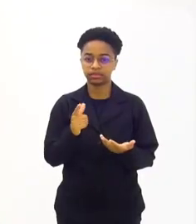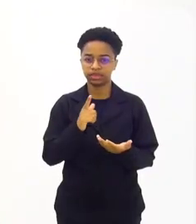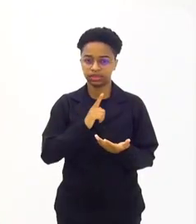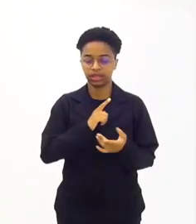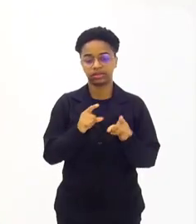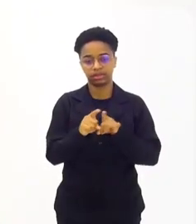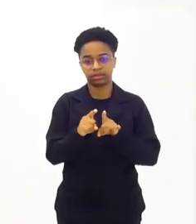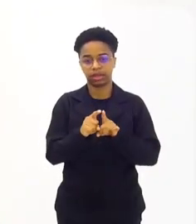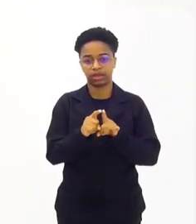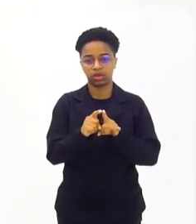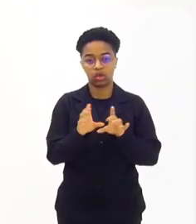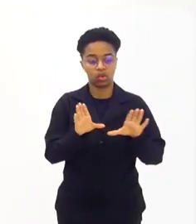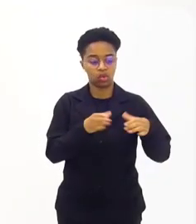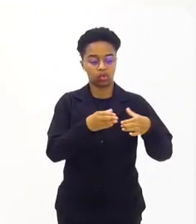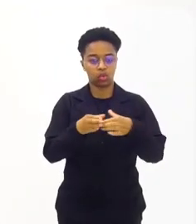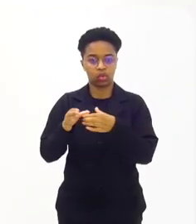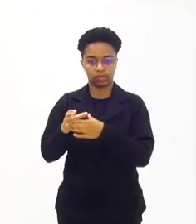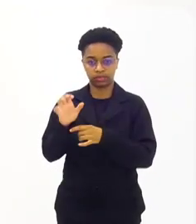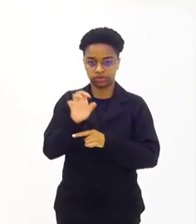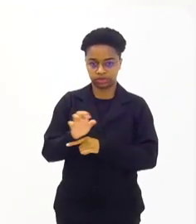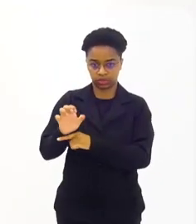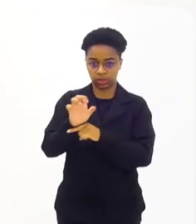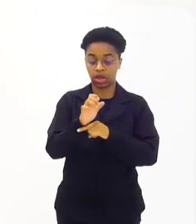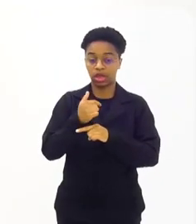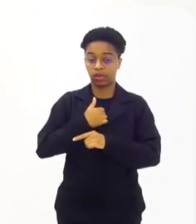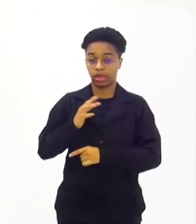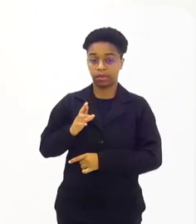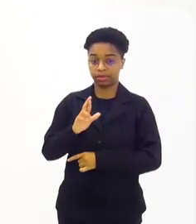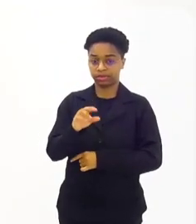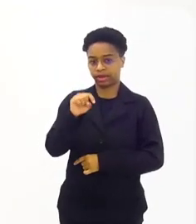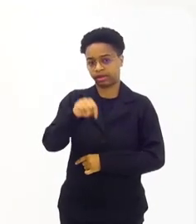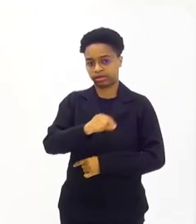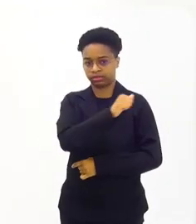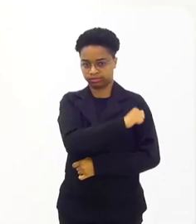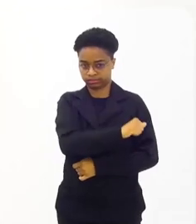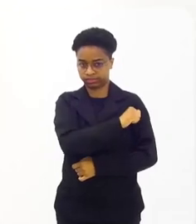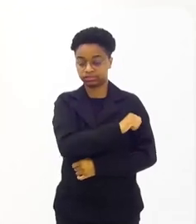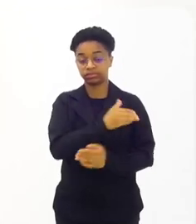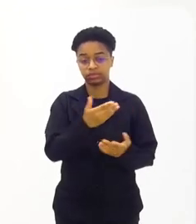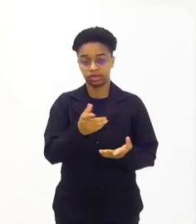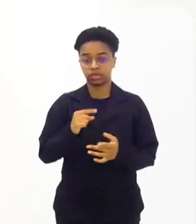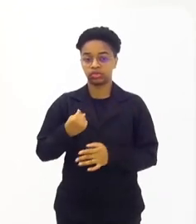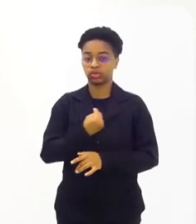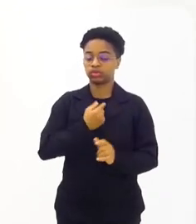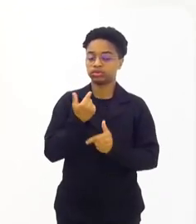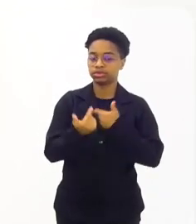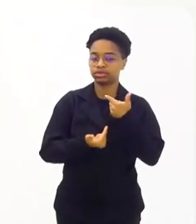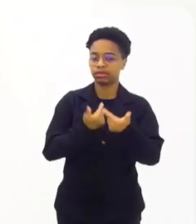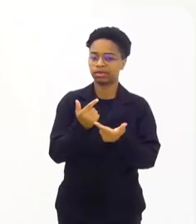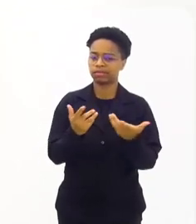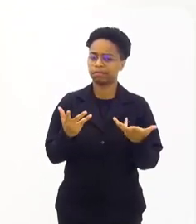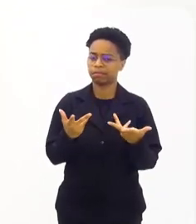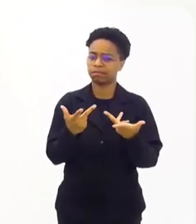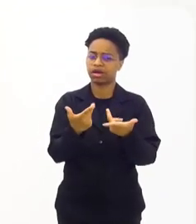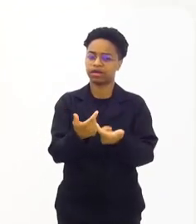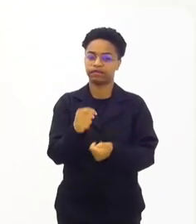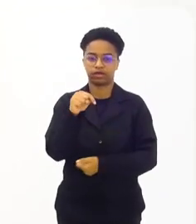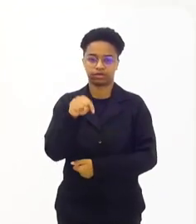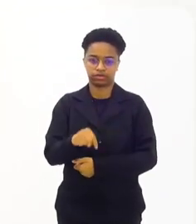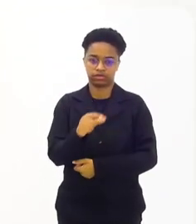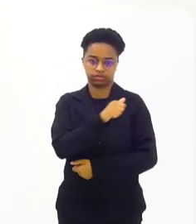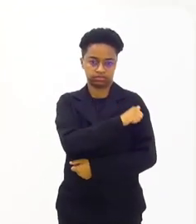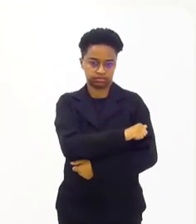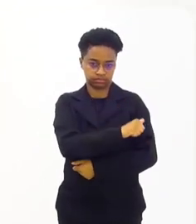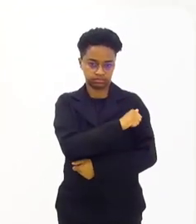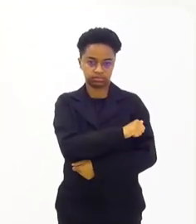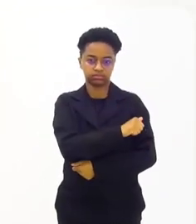estaduais. E eu estou aqui representando um dos estados, né? A Cruz Vermelha, ela faz um trabalho maravilhoso aqui em todo